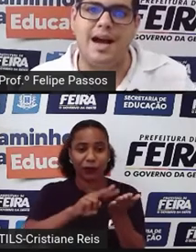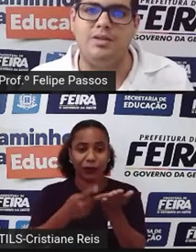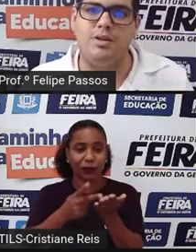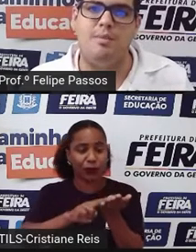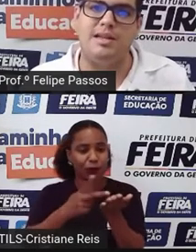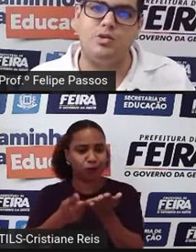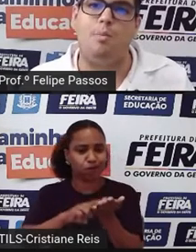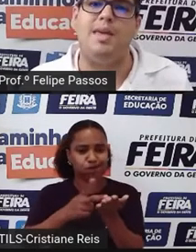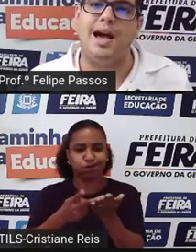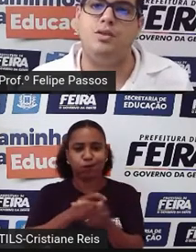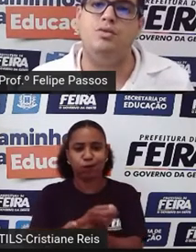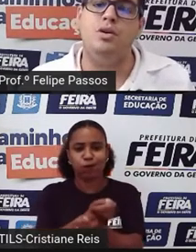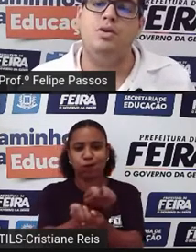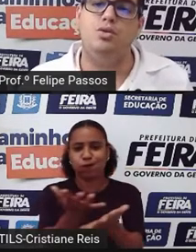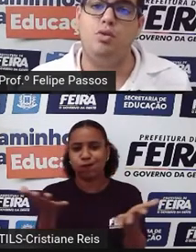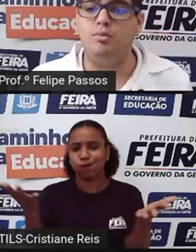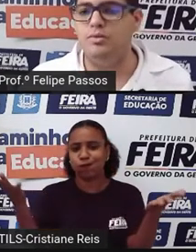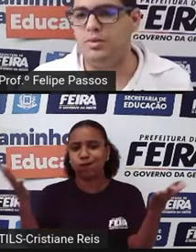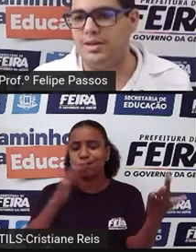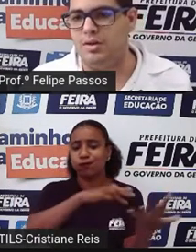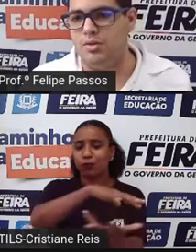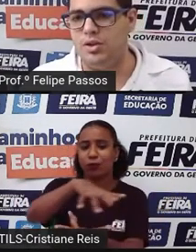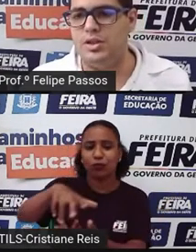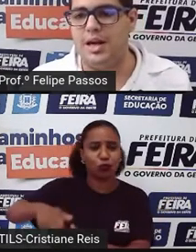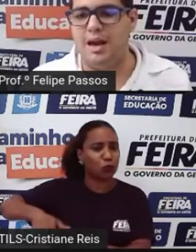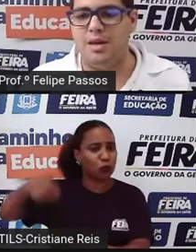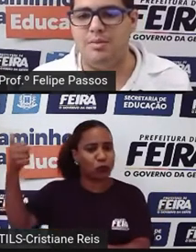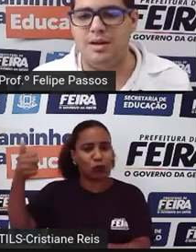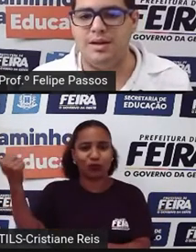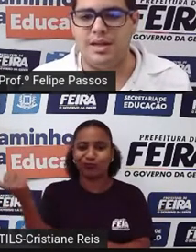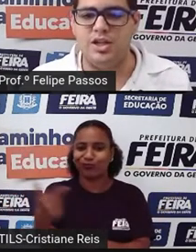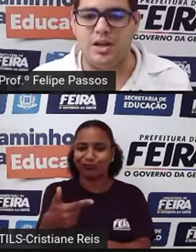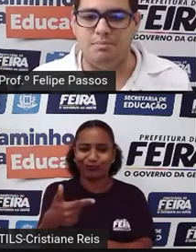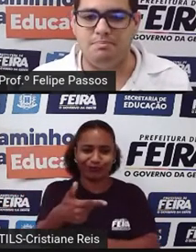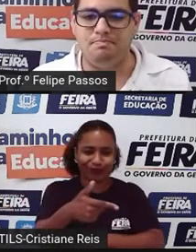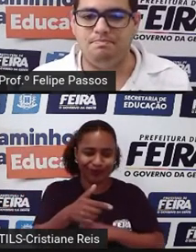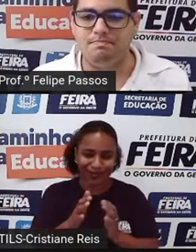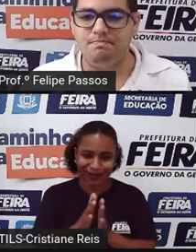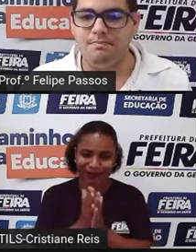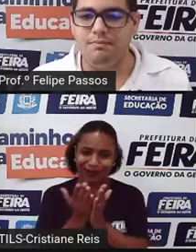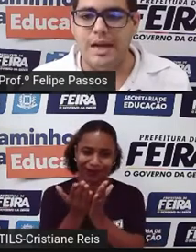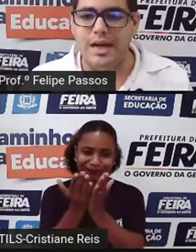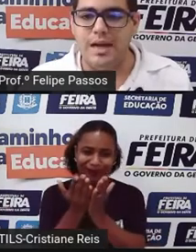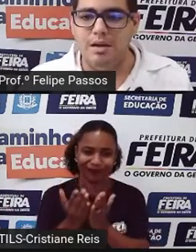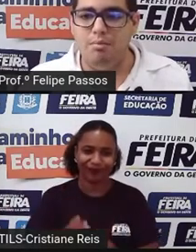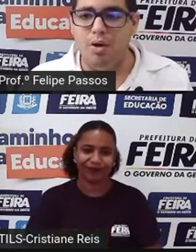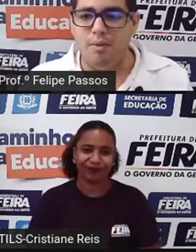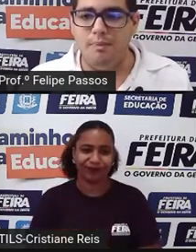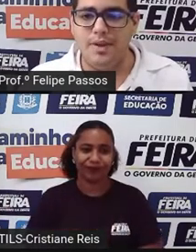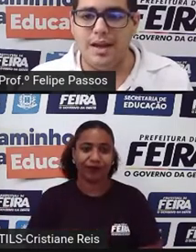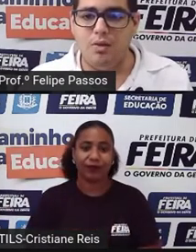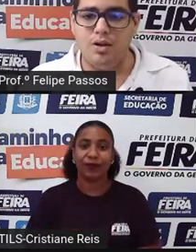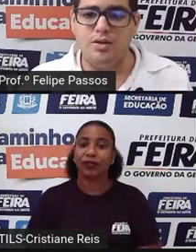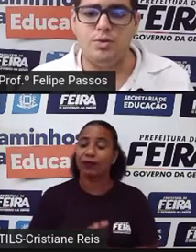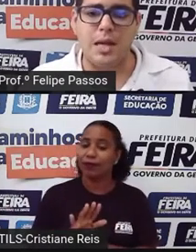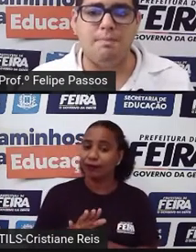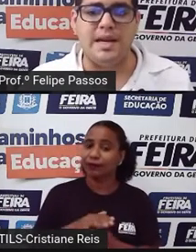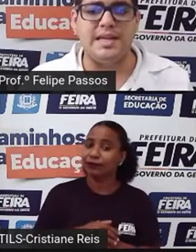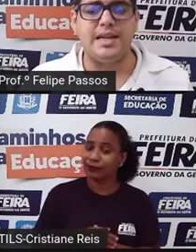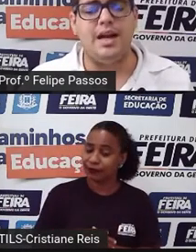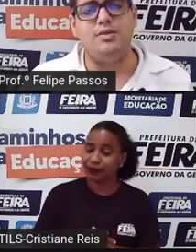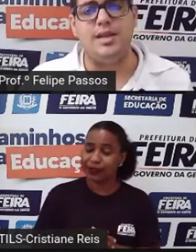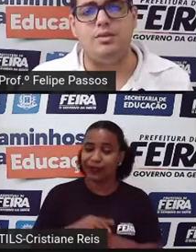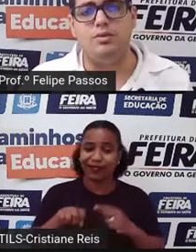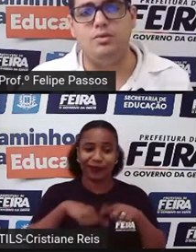replicado, né? Mais copiado do mundo até hoje é a Bíblia cristã. Bom, quando surge a